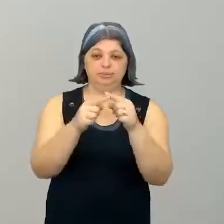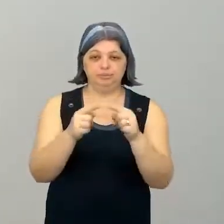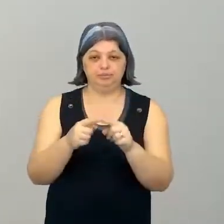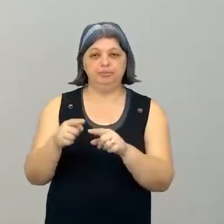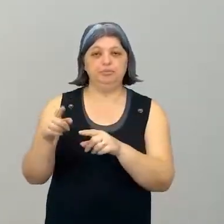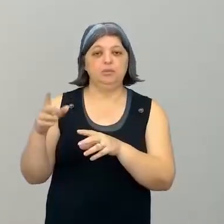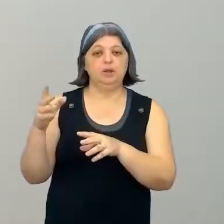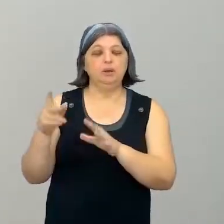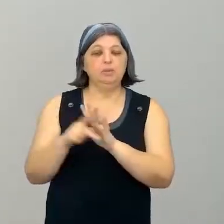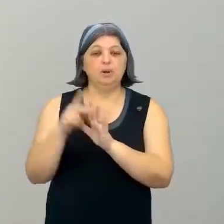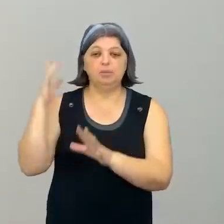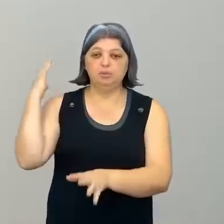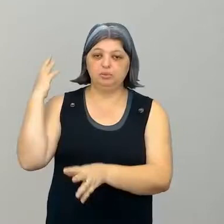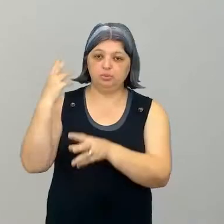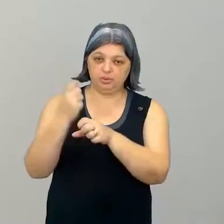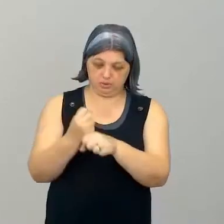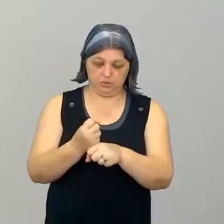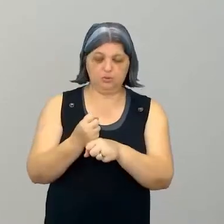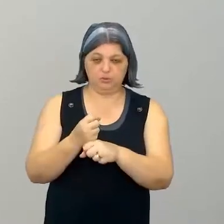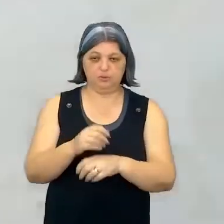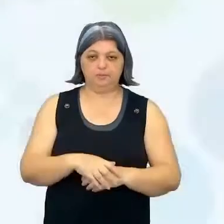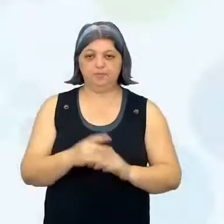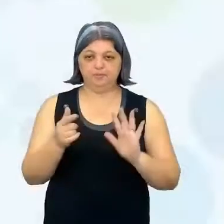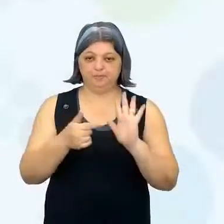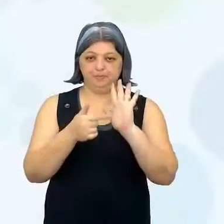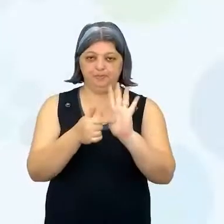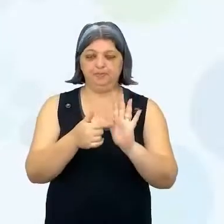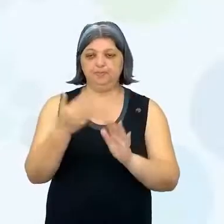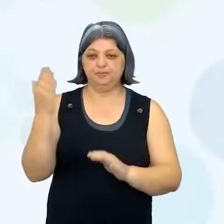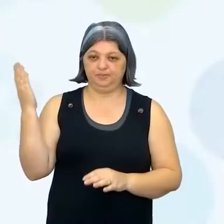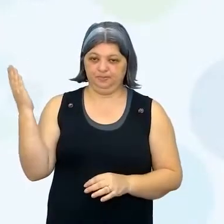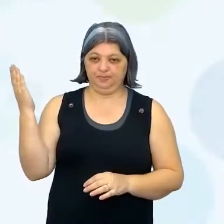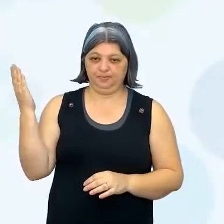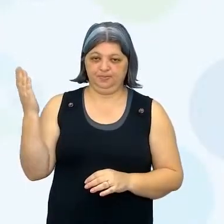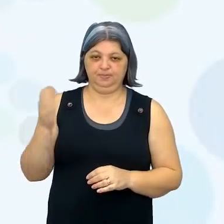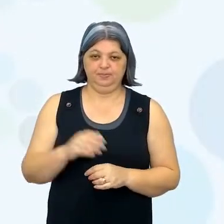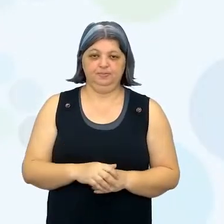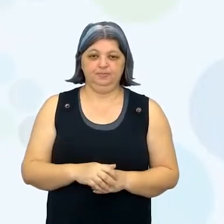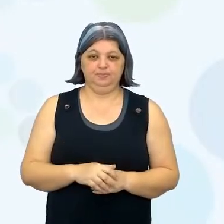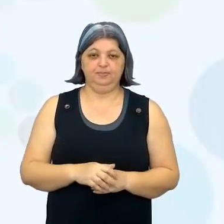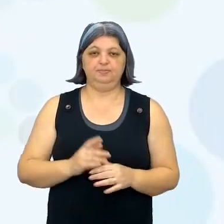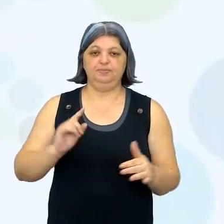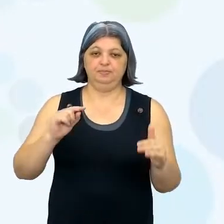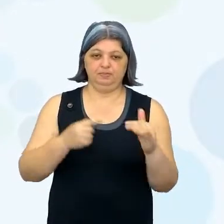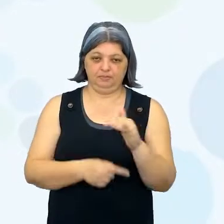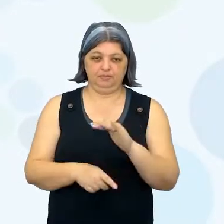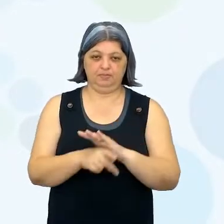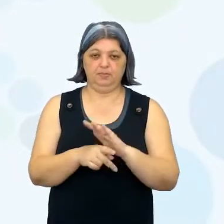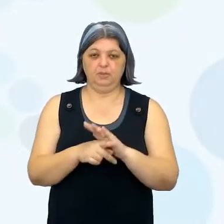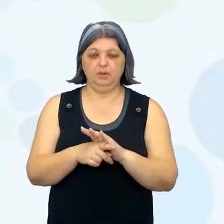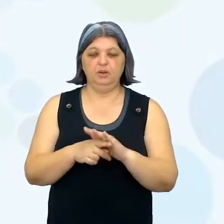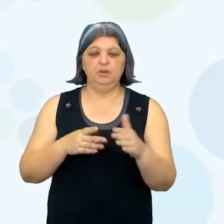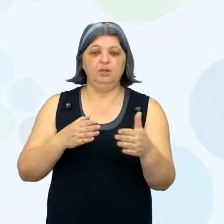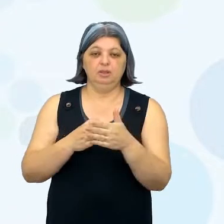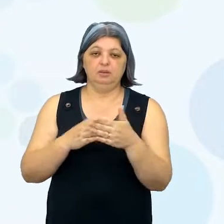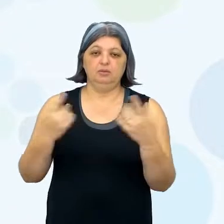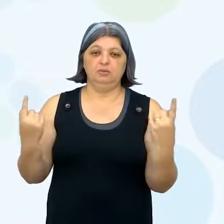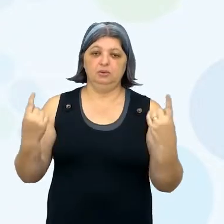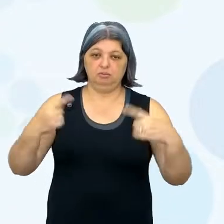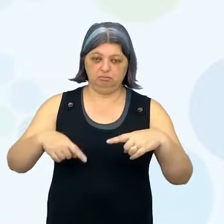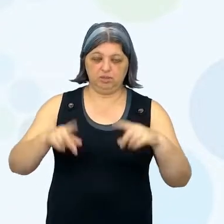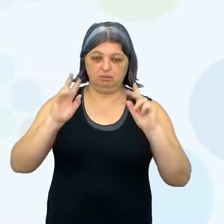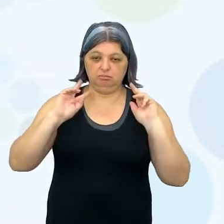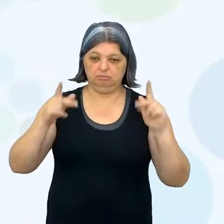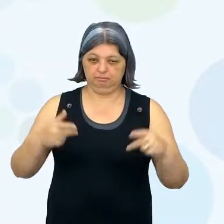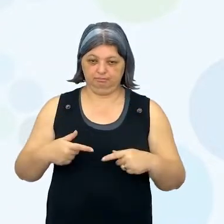de onde nós estamos. Então, vai aparecer para vocês aí na tela, né? O nosso aprofundamento é o superar desafios edumanas, a